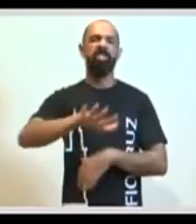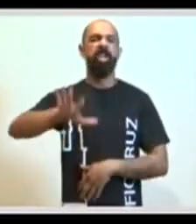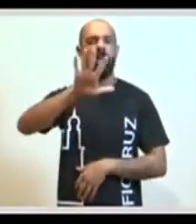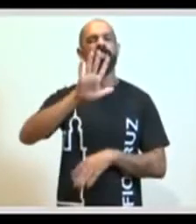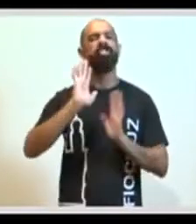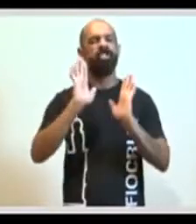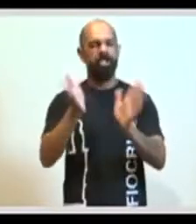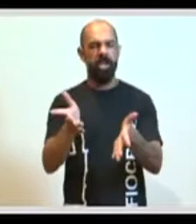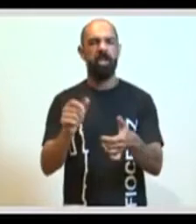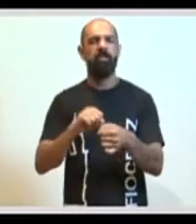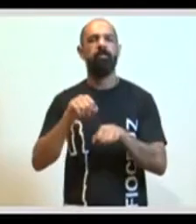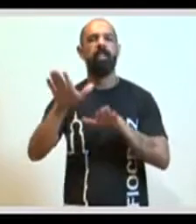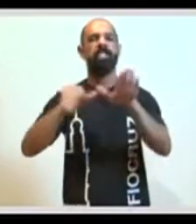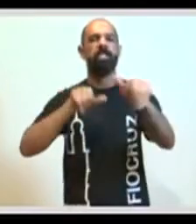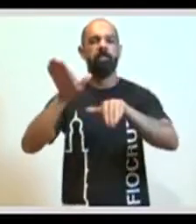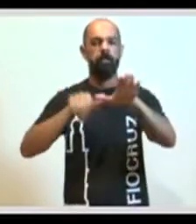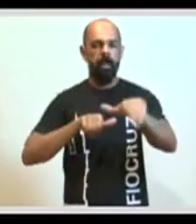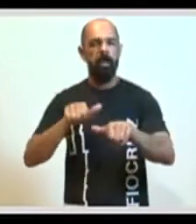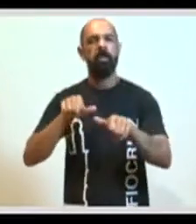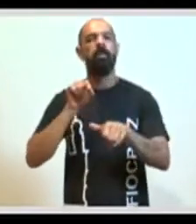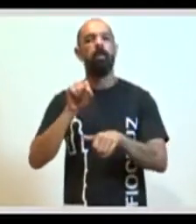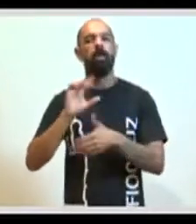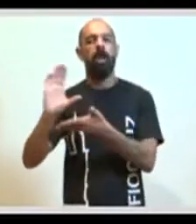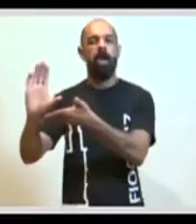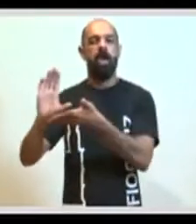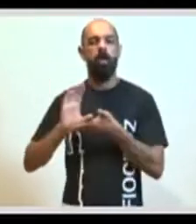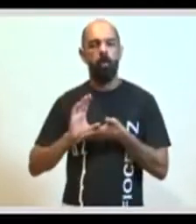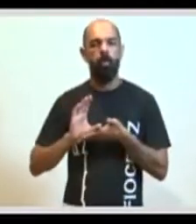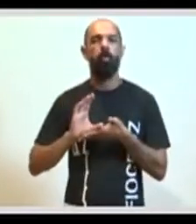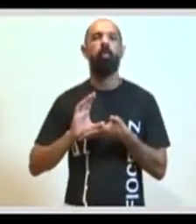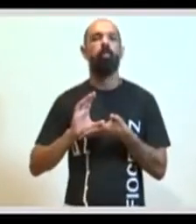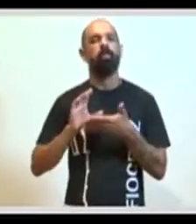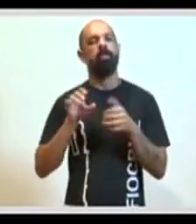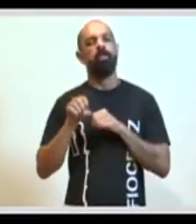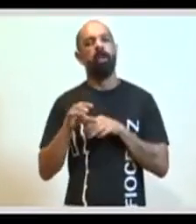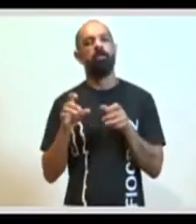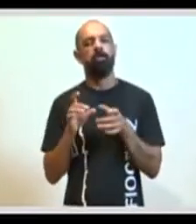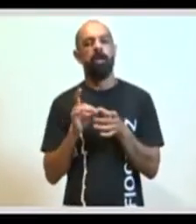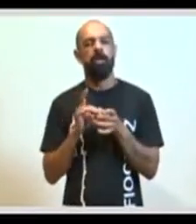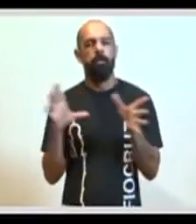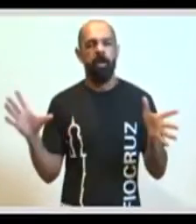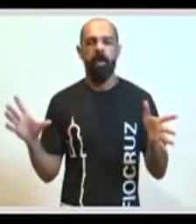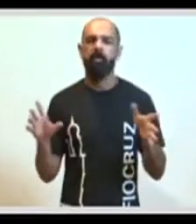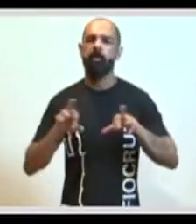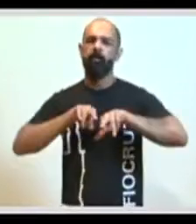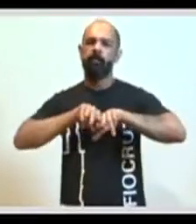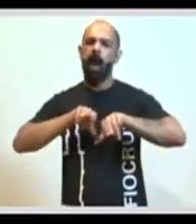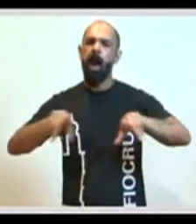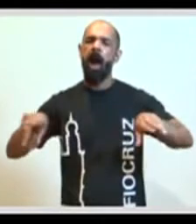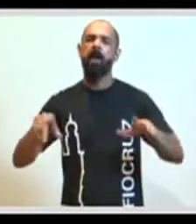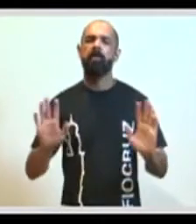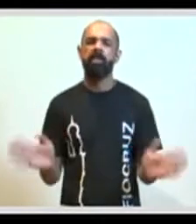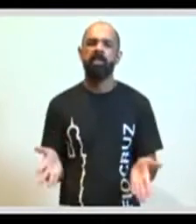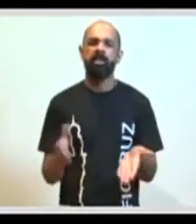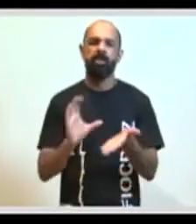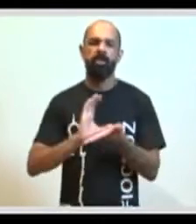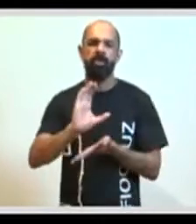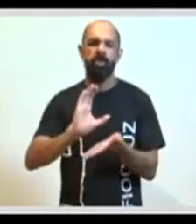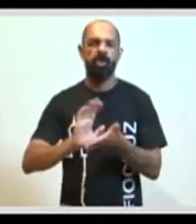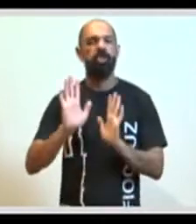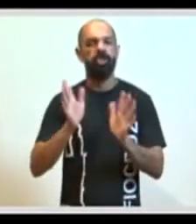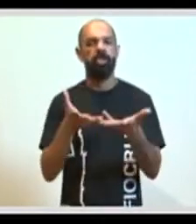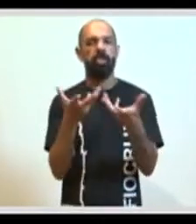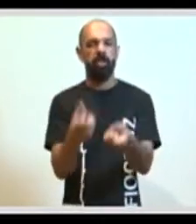nós temos feito chamadas para recursos educacionais abertos, uma série de incentivos que já vêm sendo